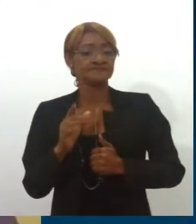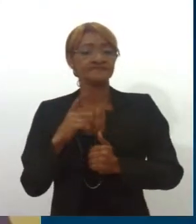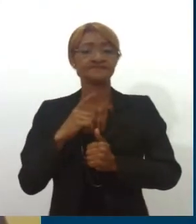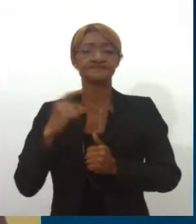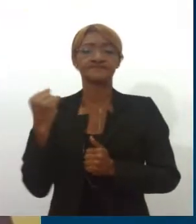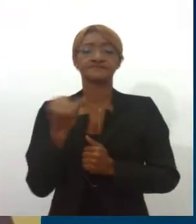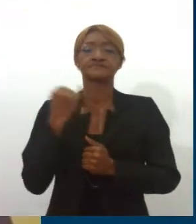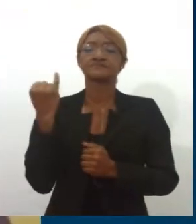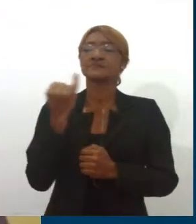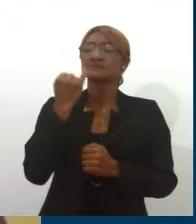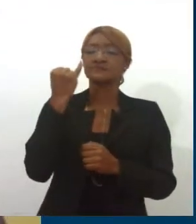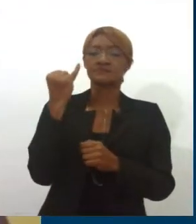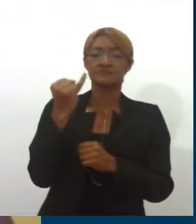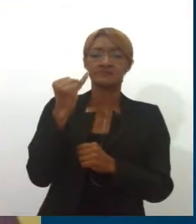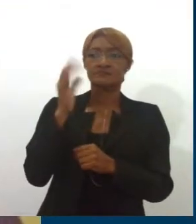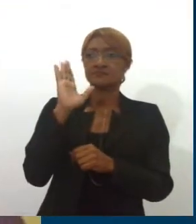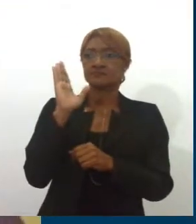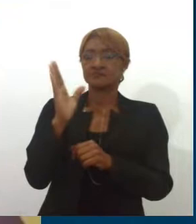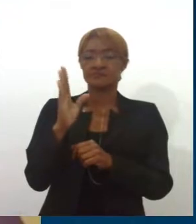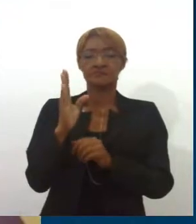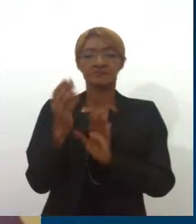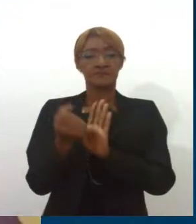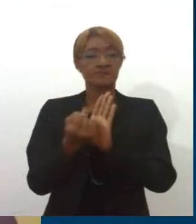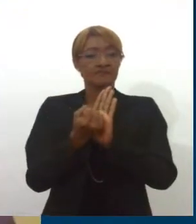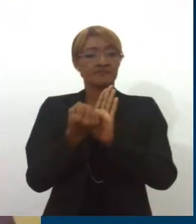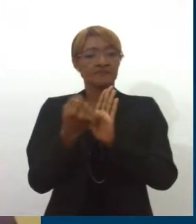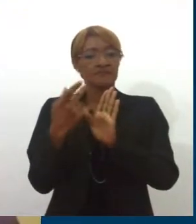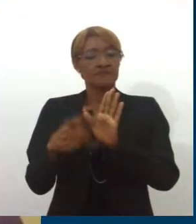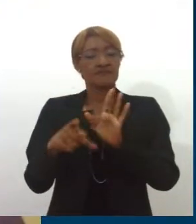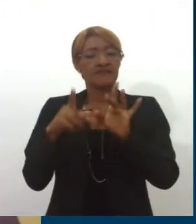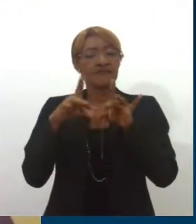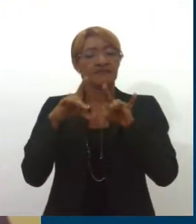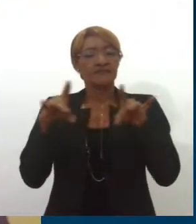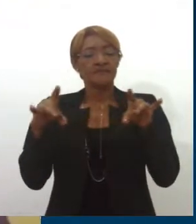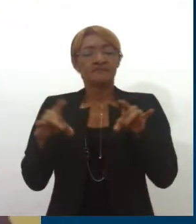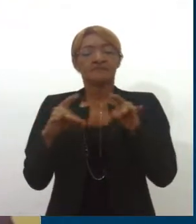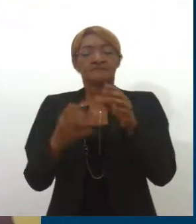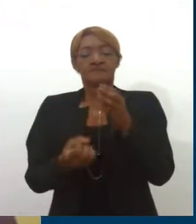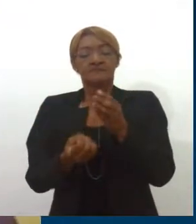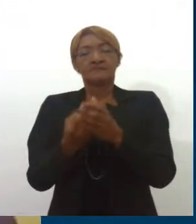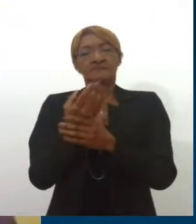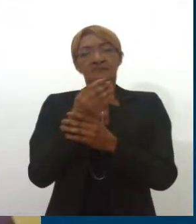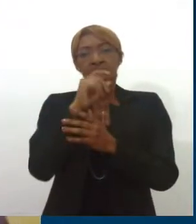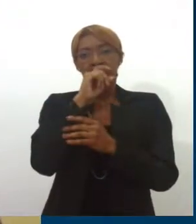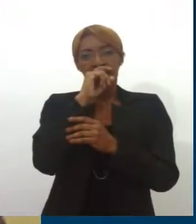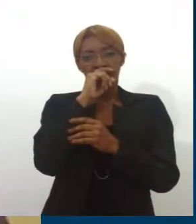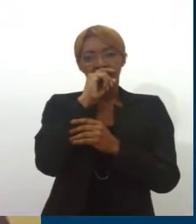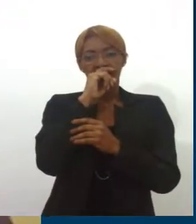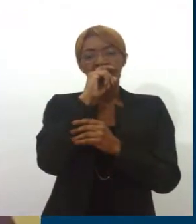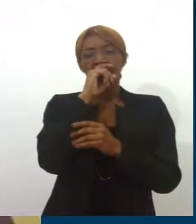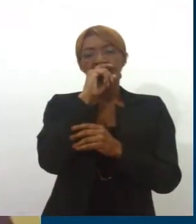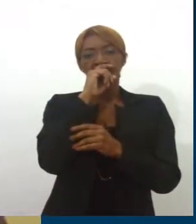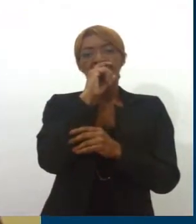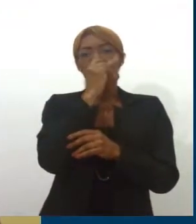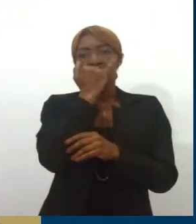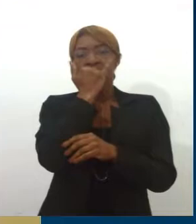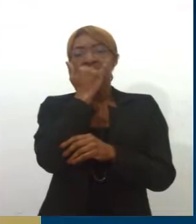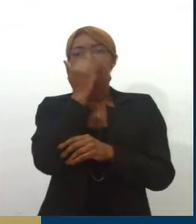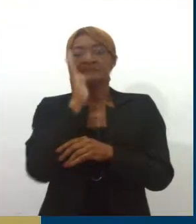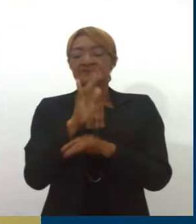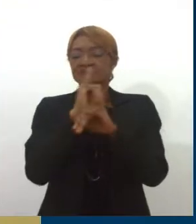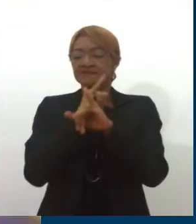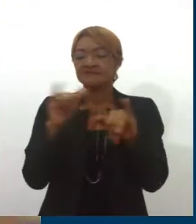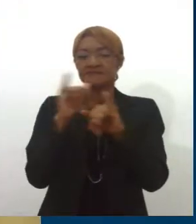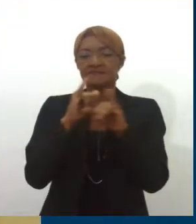importante e é histórico pra o cordel, né? O surgimento do cordel e a sua divulgação enquanto folheto vendido nas feiras.